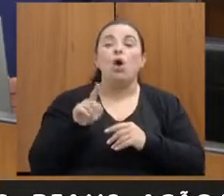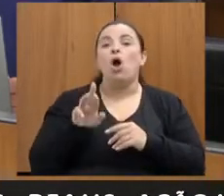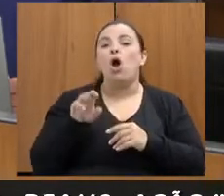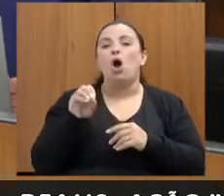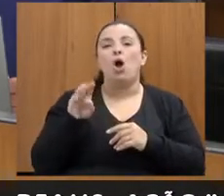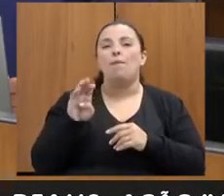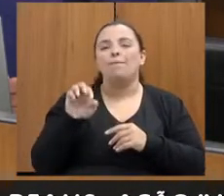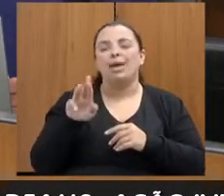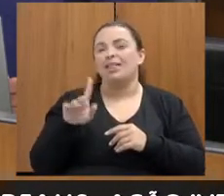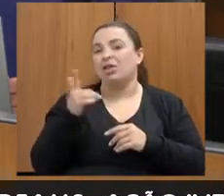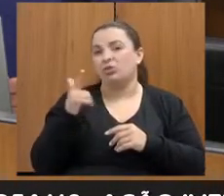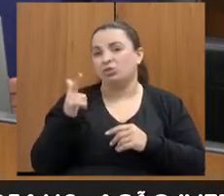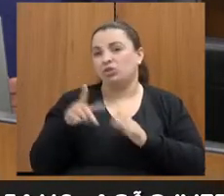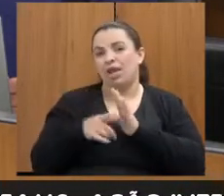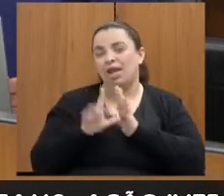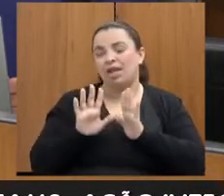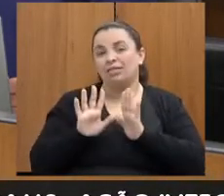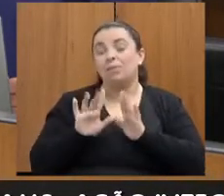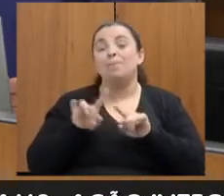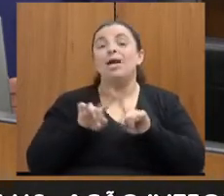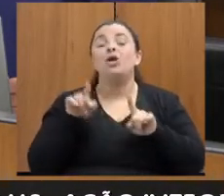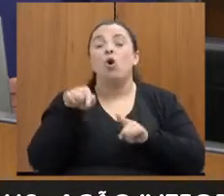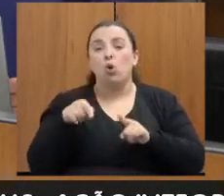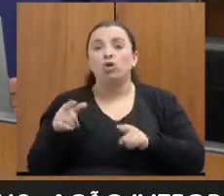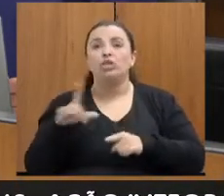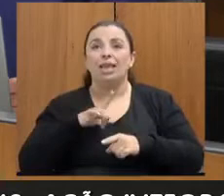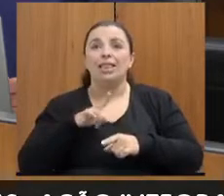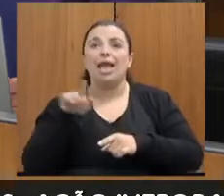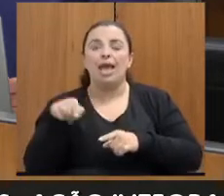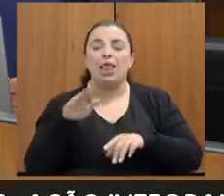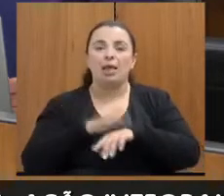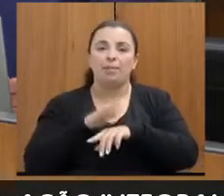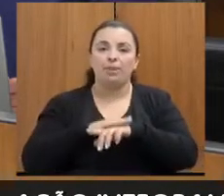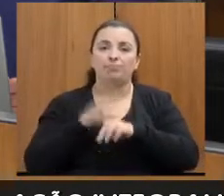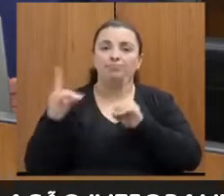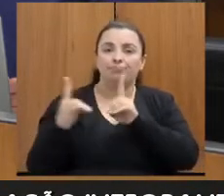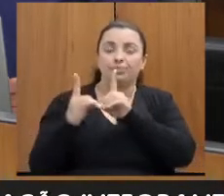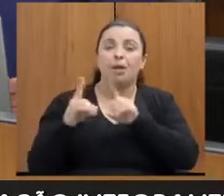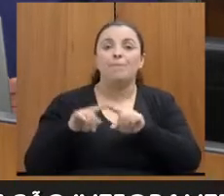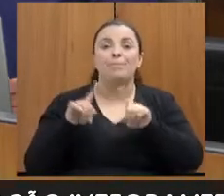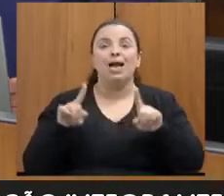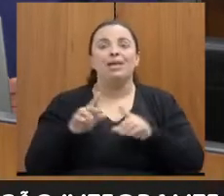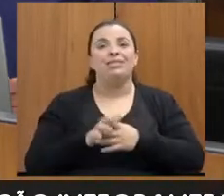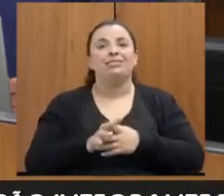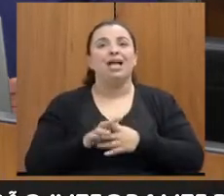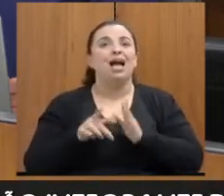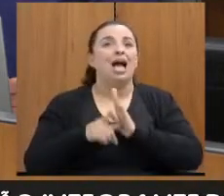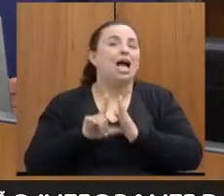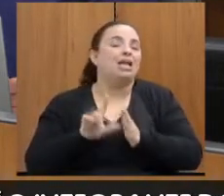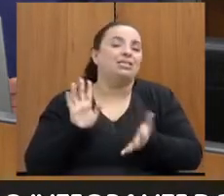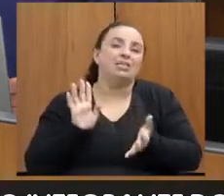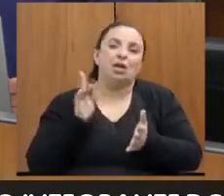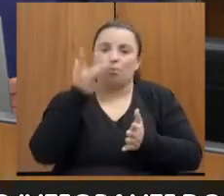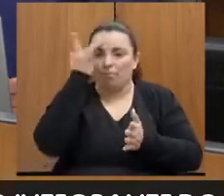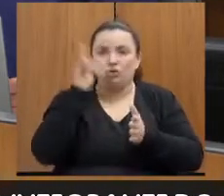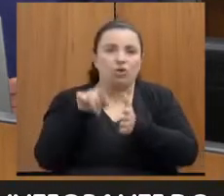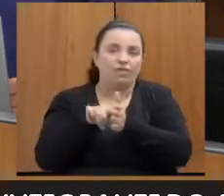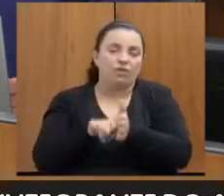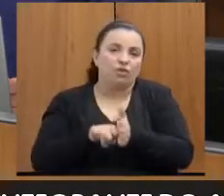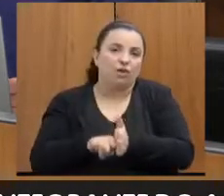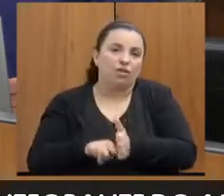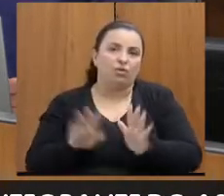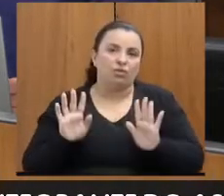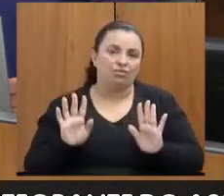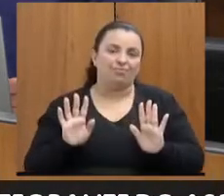hoje é fácil porque ela está lá, então a Roberta faz o acolhimento. Mas antes era uma outra investigadora que a gente acionava, só um momento, é seu direito sem contra-argumentar, tipo, é direito